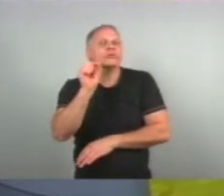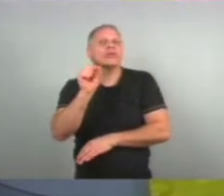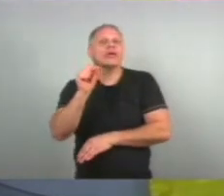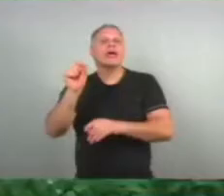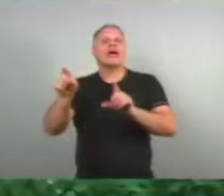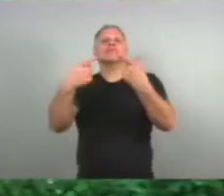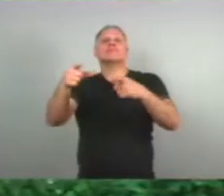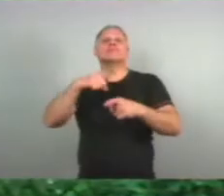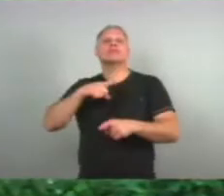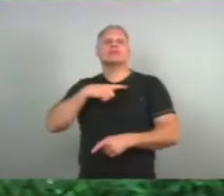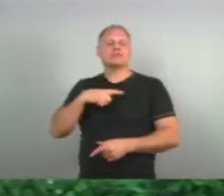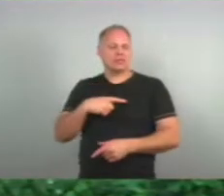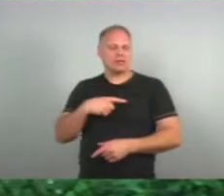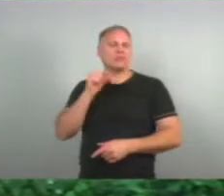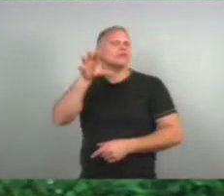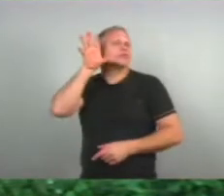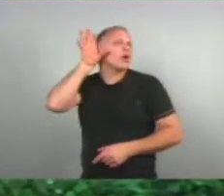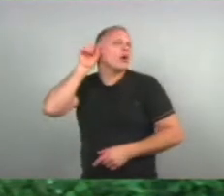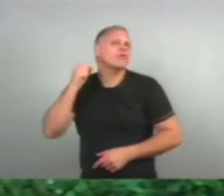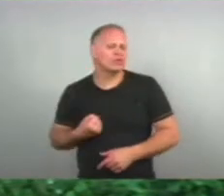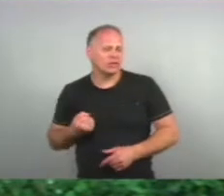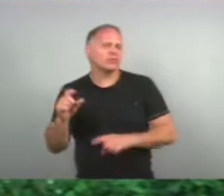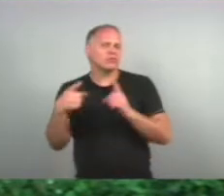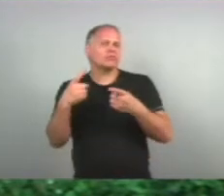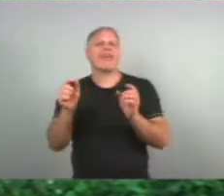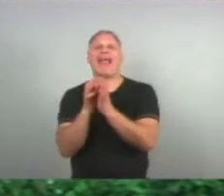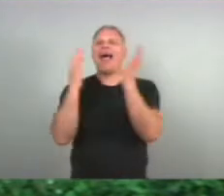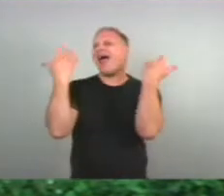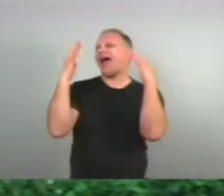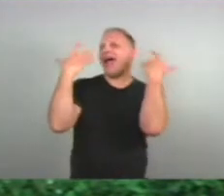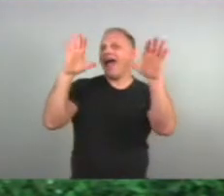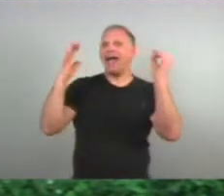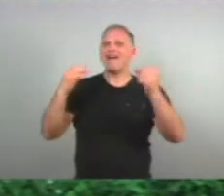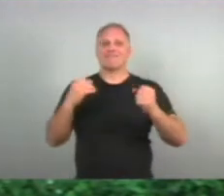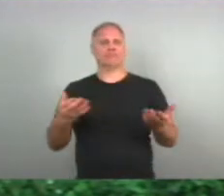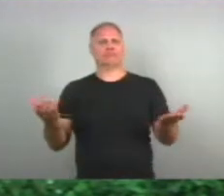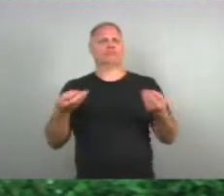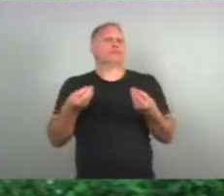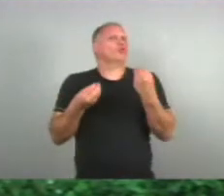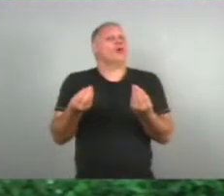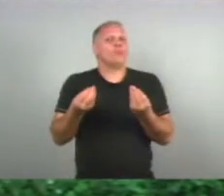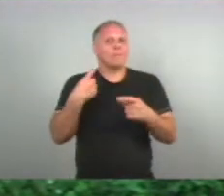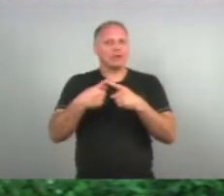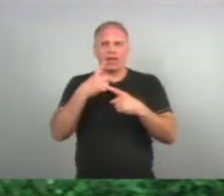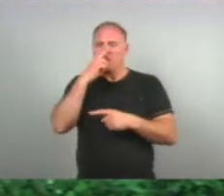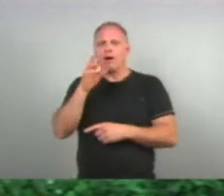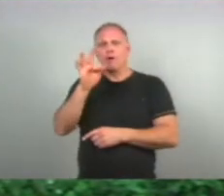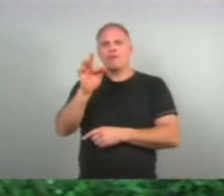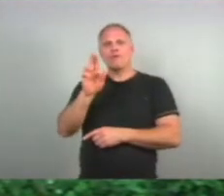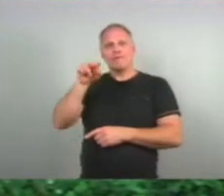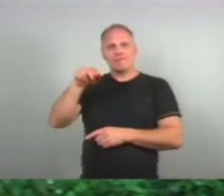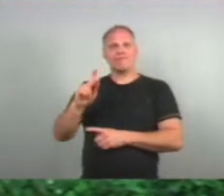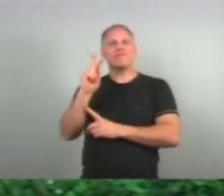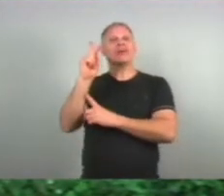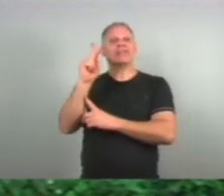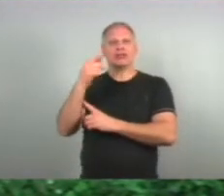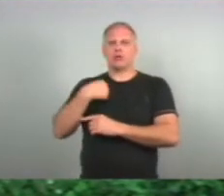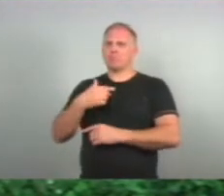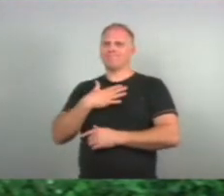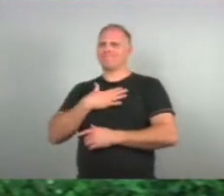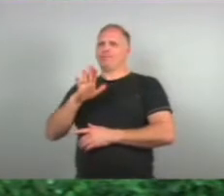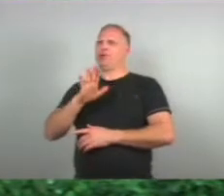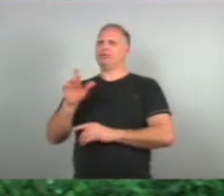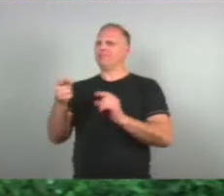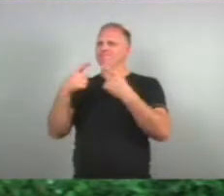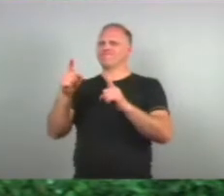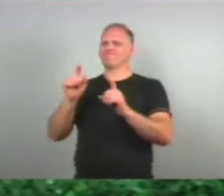elas Estão ouvindo No que elas Estão aplaudindo Porque assim Como o funk Eu Eu não gosto De